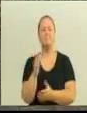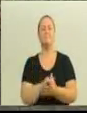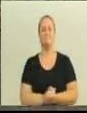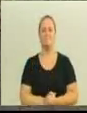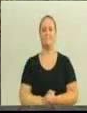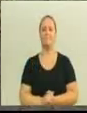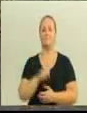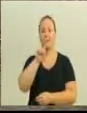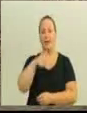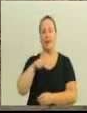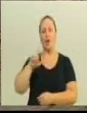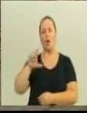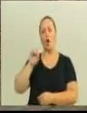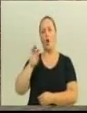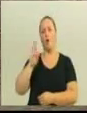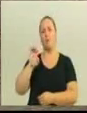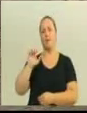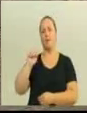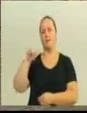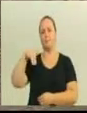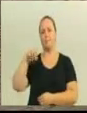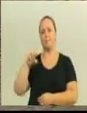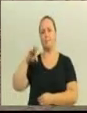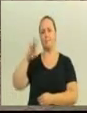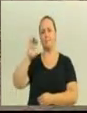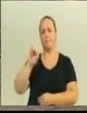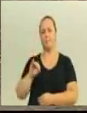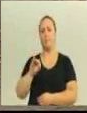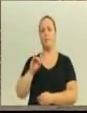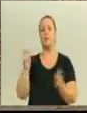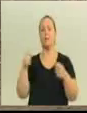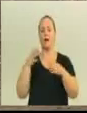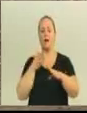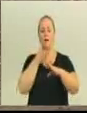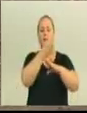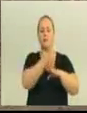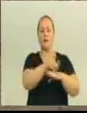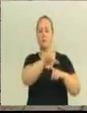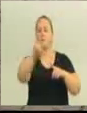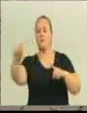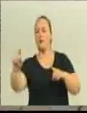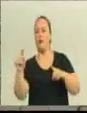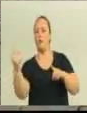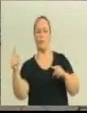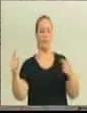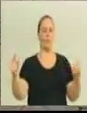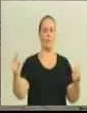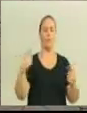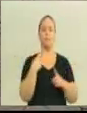que só tem uma entrada e uma saída. A rua principal contorna